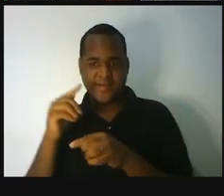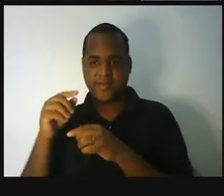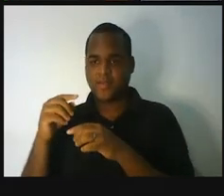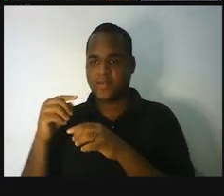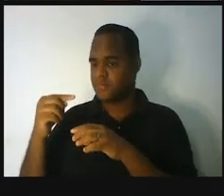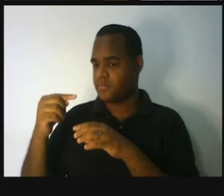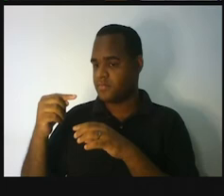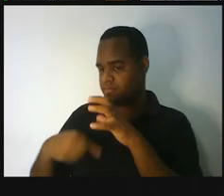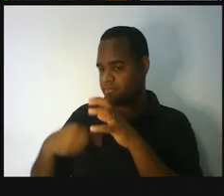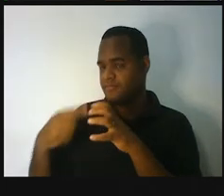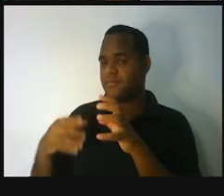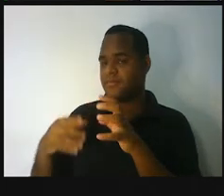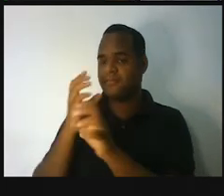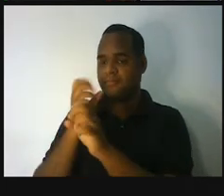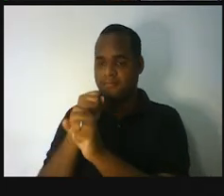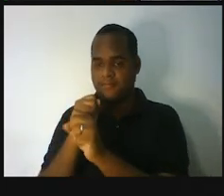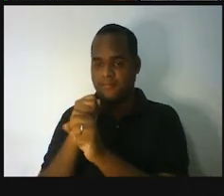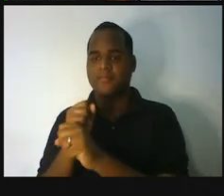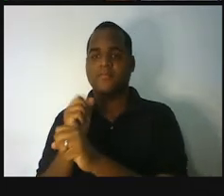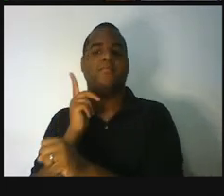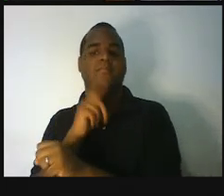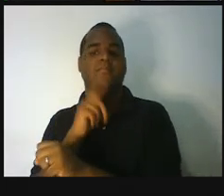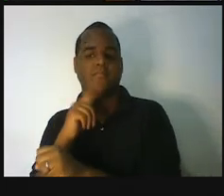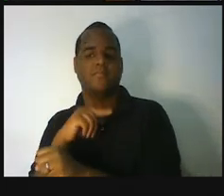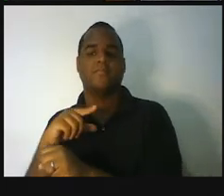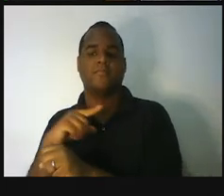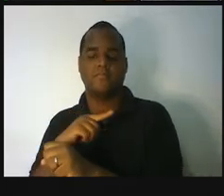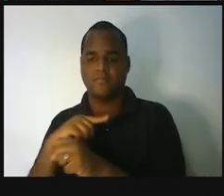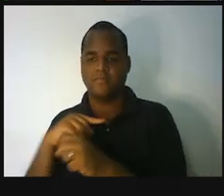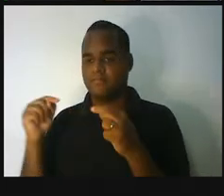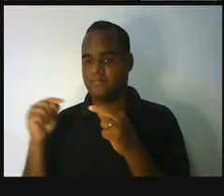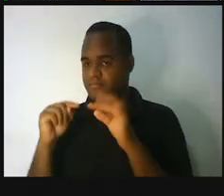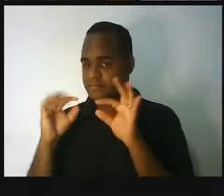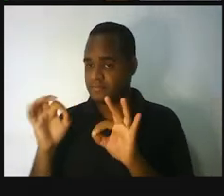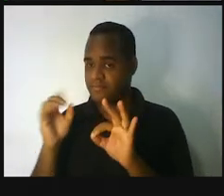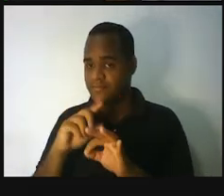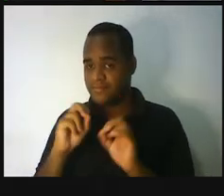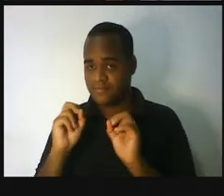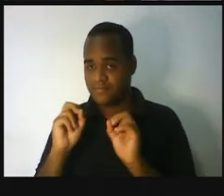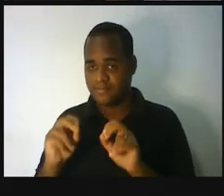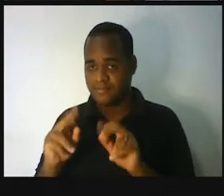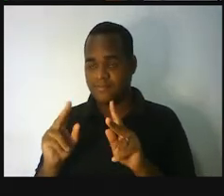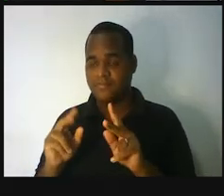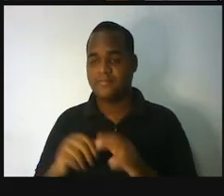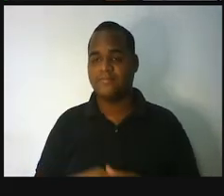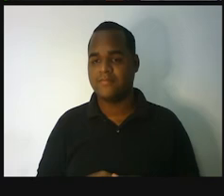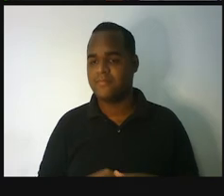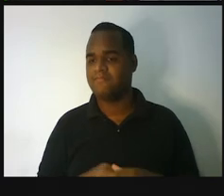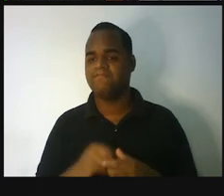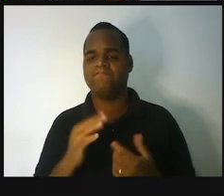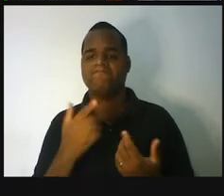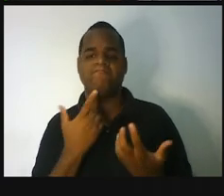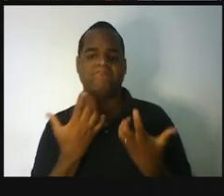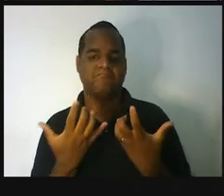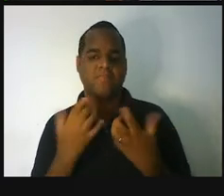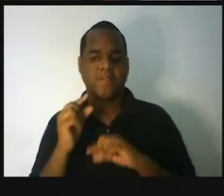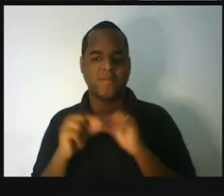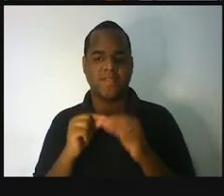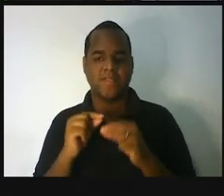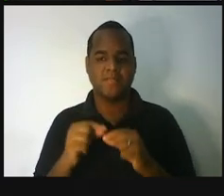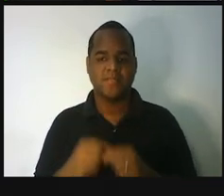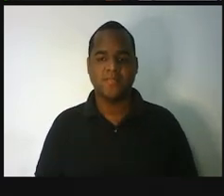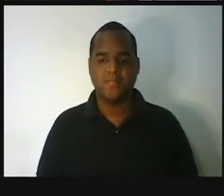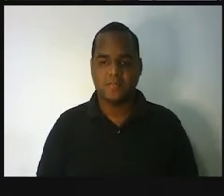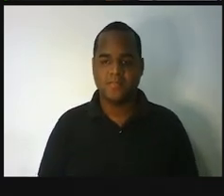soma você vai perceber que dá exatamente esse númerozinho aqui. Tá? o que é que eu estou querendo fazer para você? Que